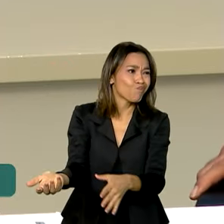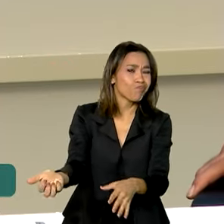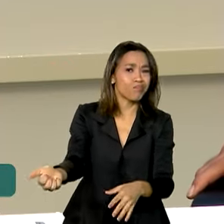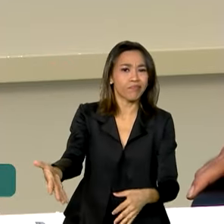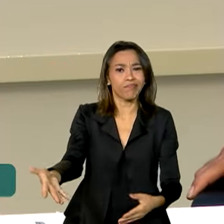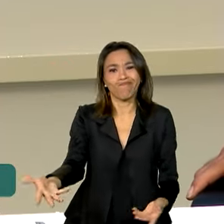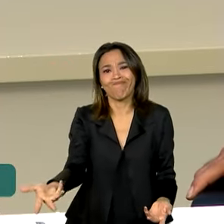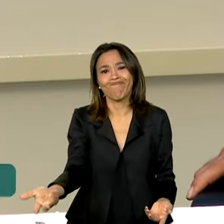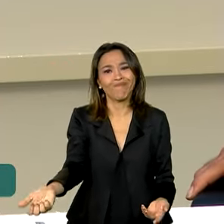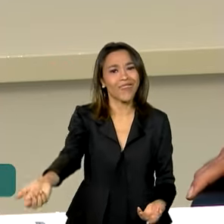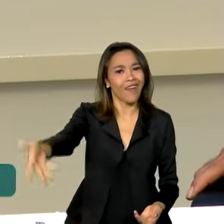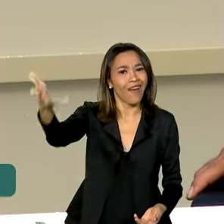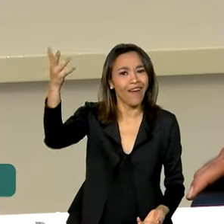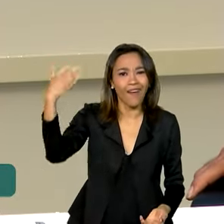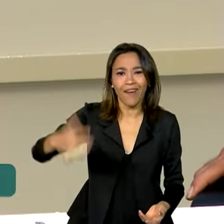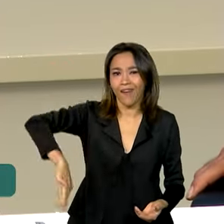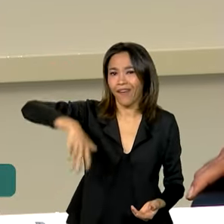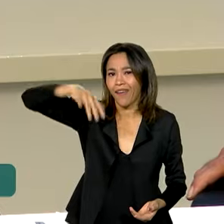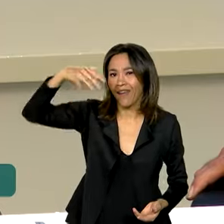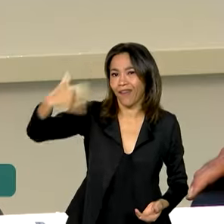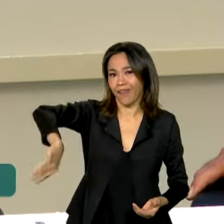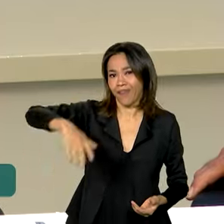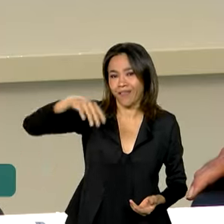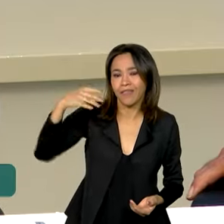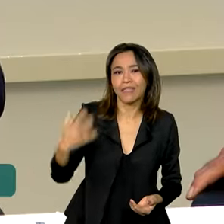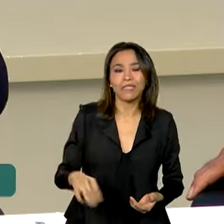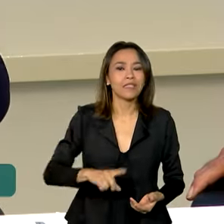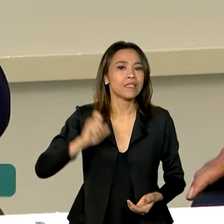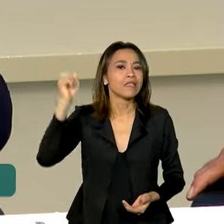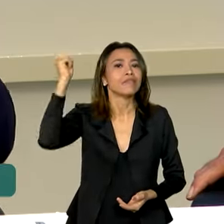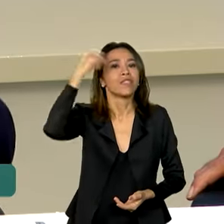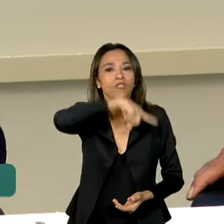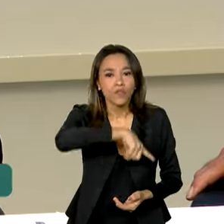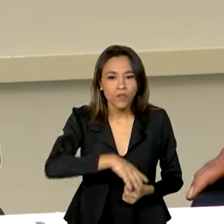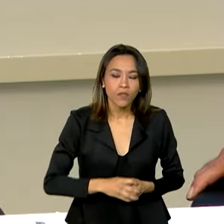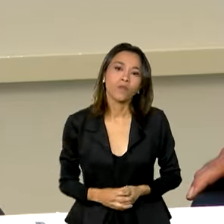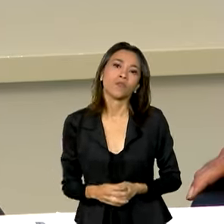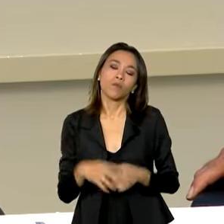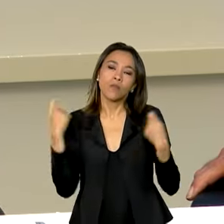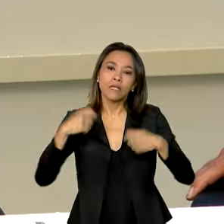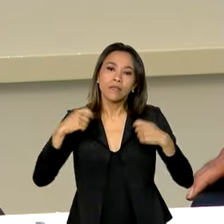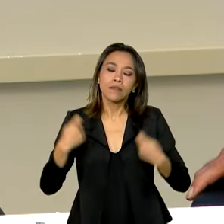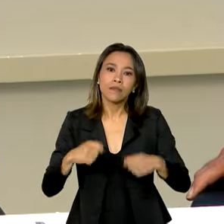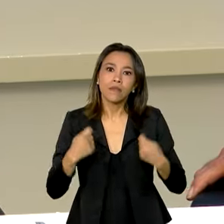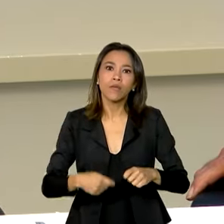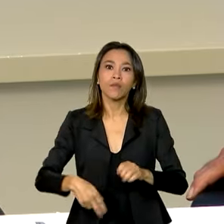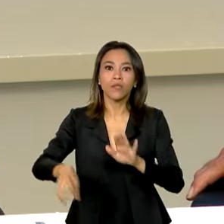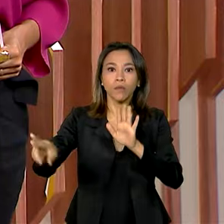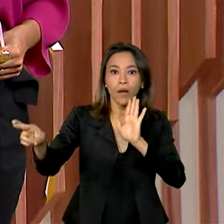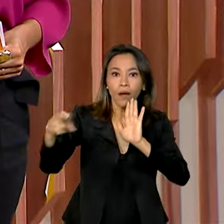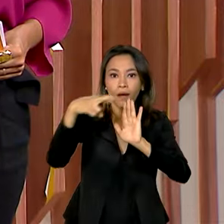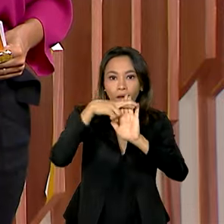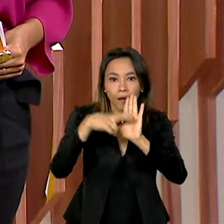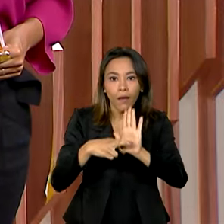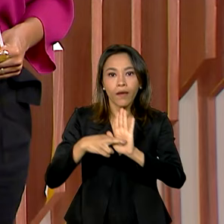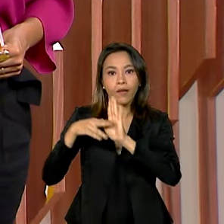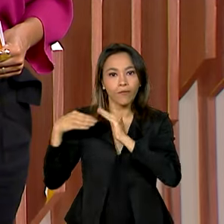Custo. Simplesmente custo. Nós temos que estar fixados na questão de custo.